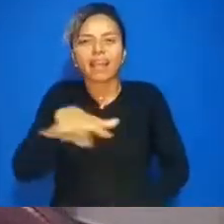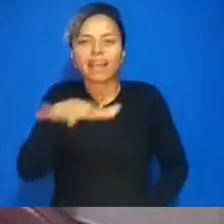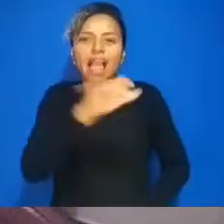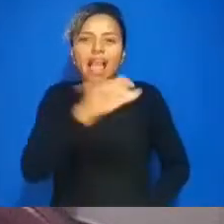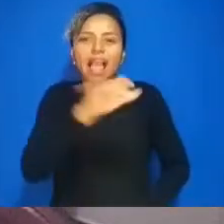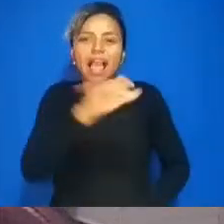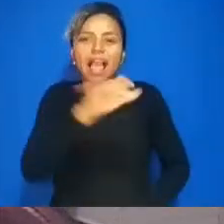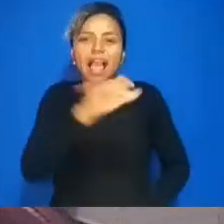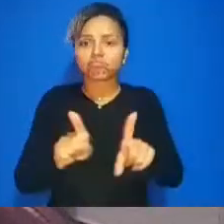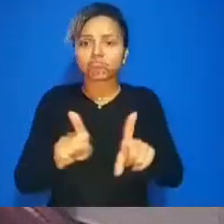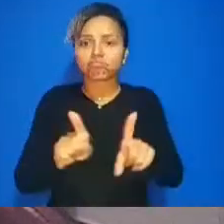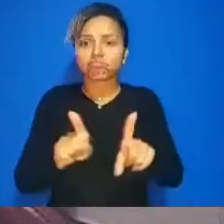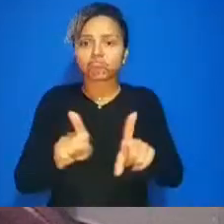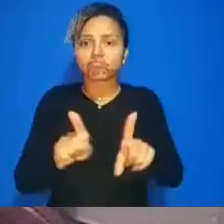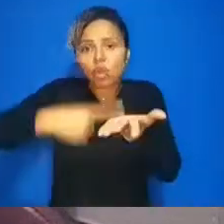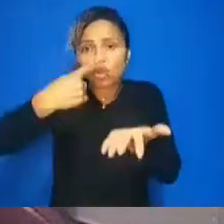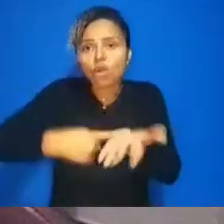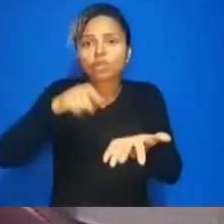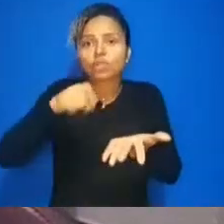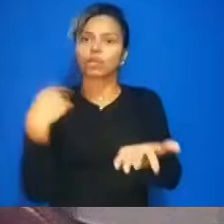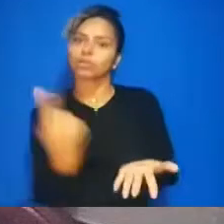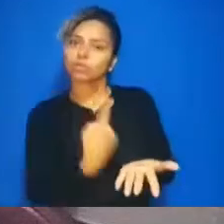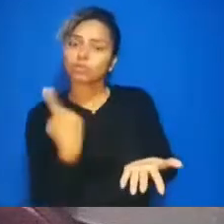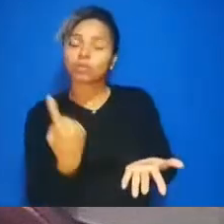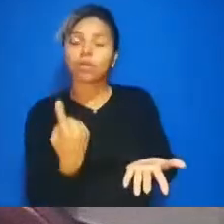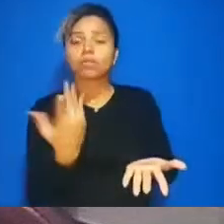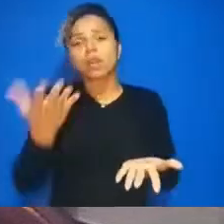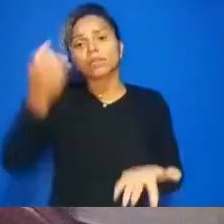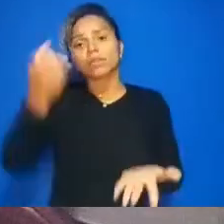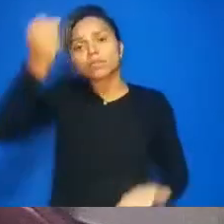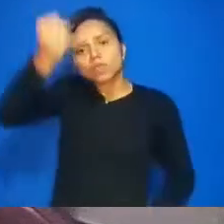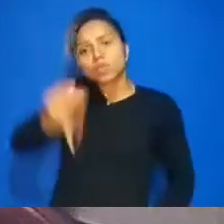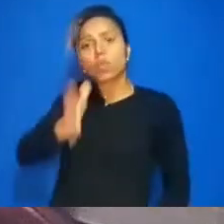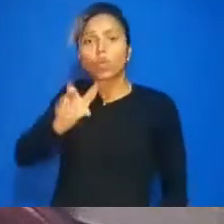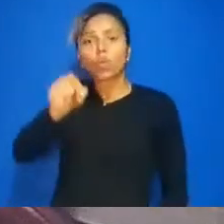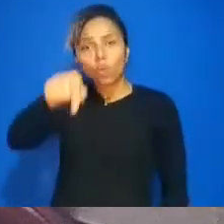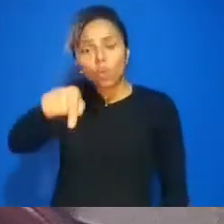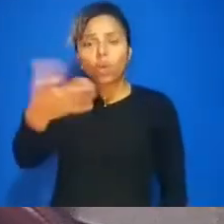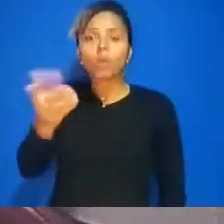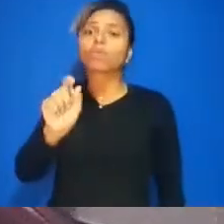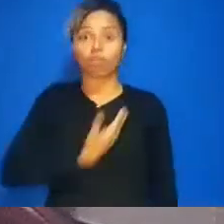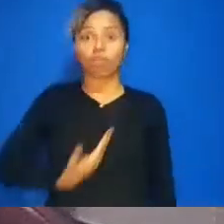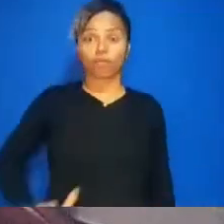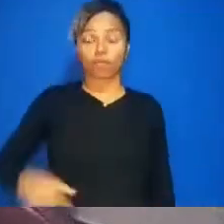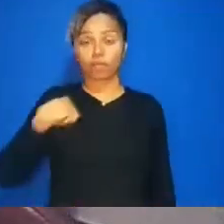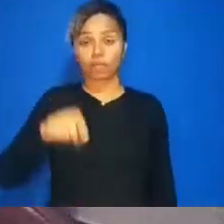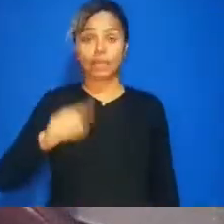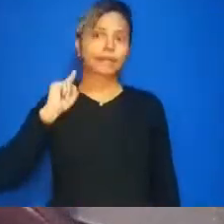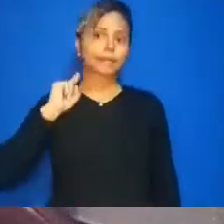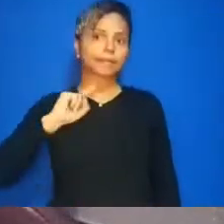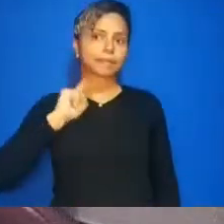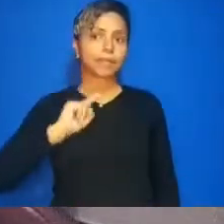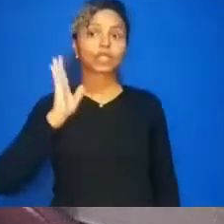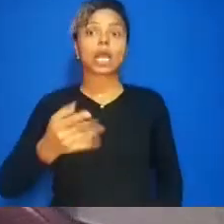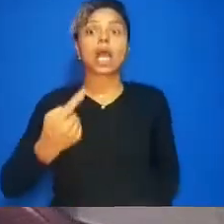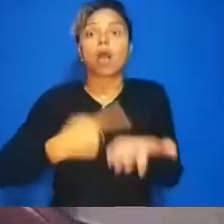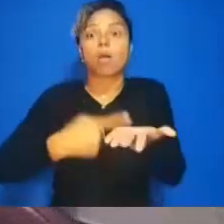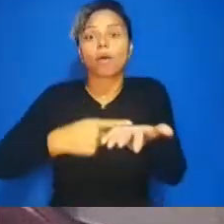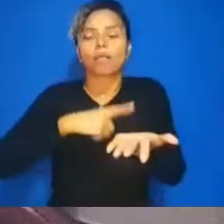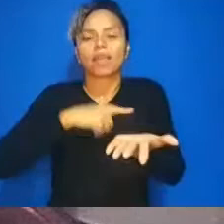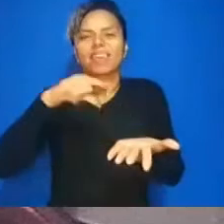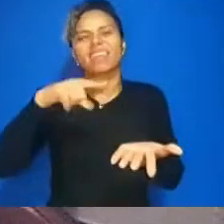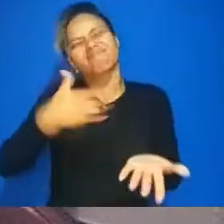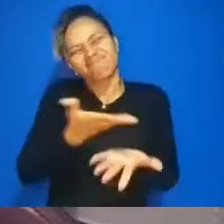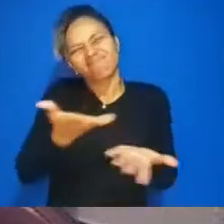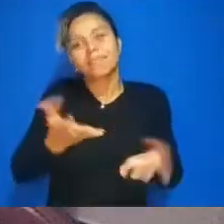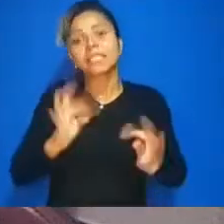principalmente quando o senhor disse que o governo do estado de Minas Gerais se comprometeu também ou seja são várias pessoas de peso de fala